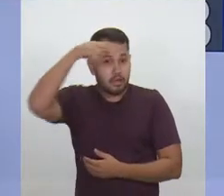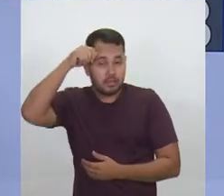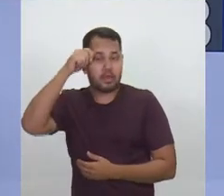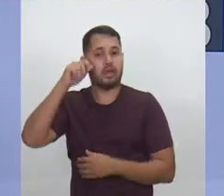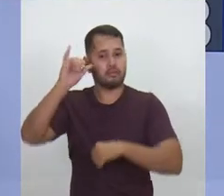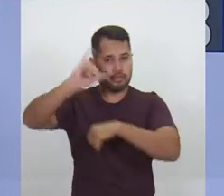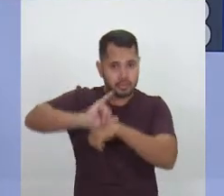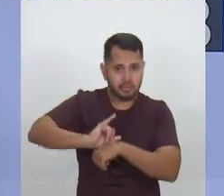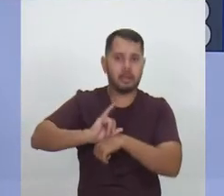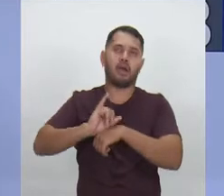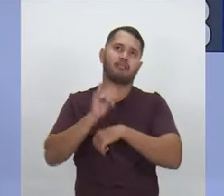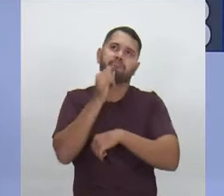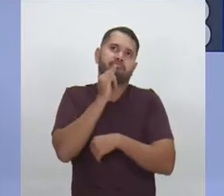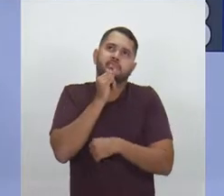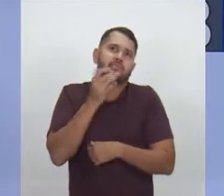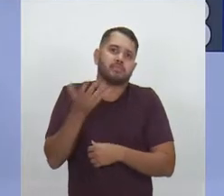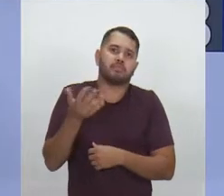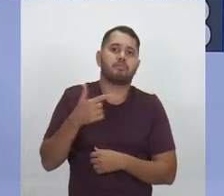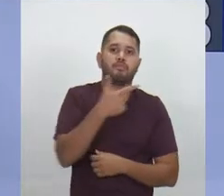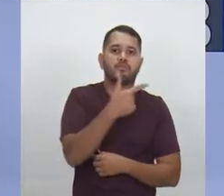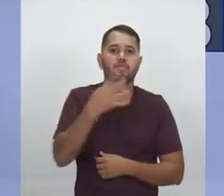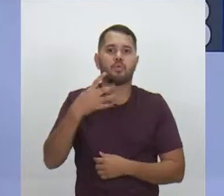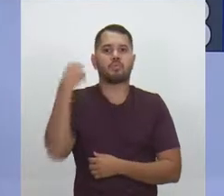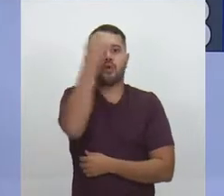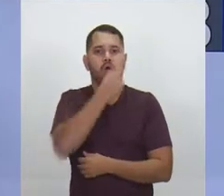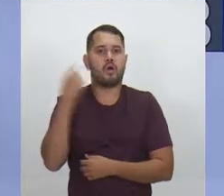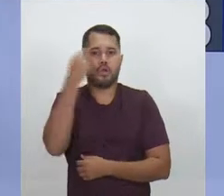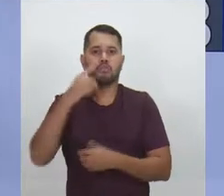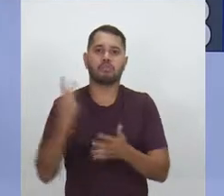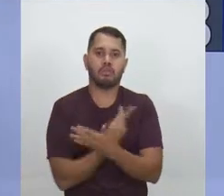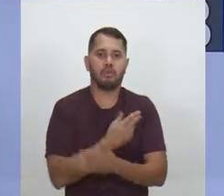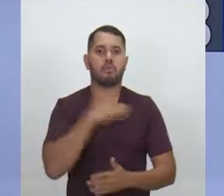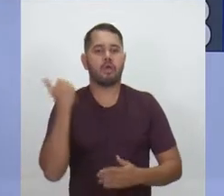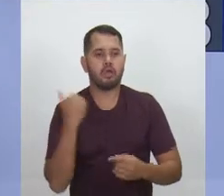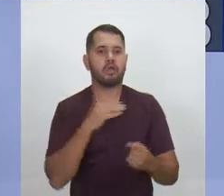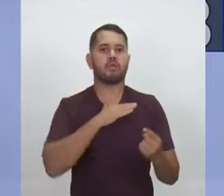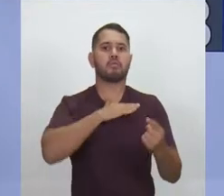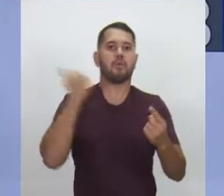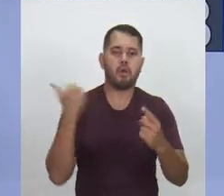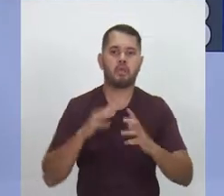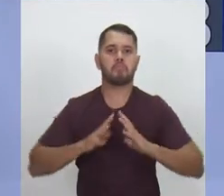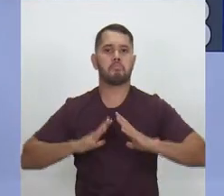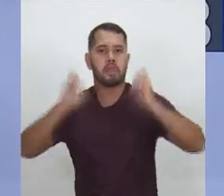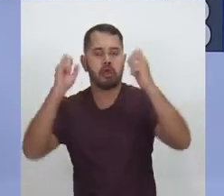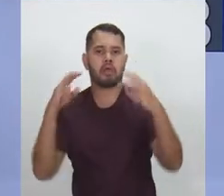cidade que a cada 24 horas tem um assassinato, tem briga,